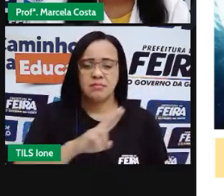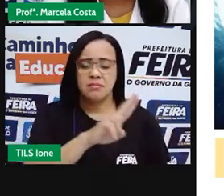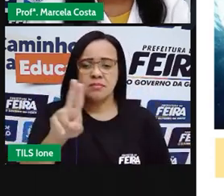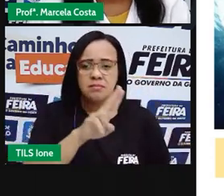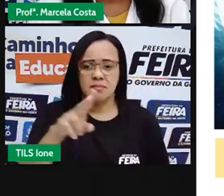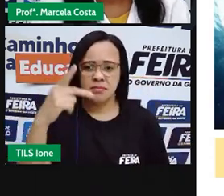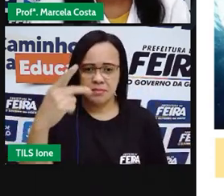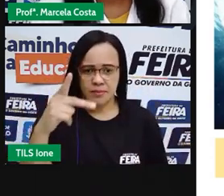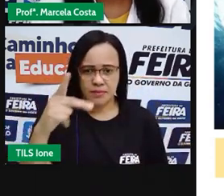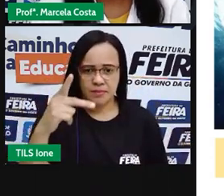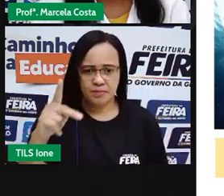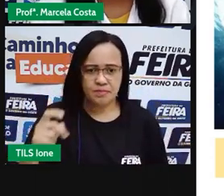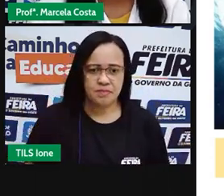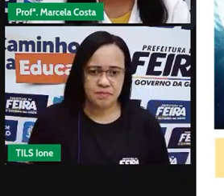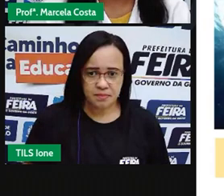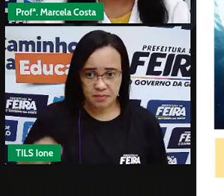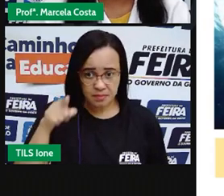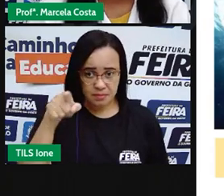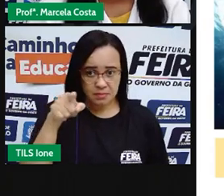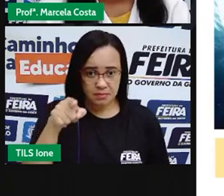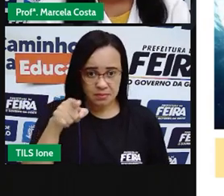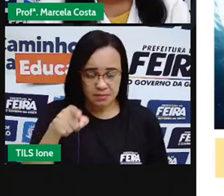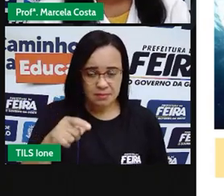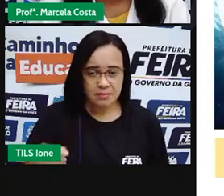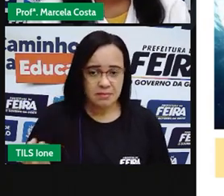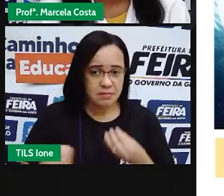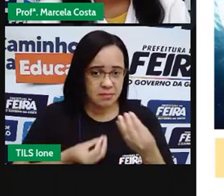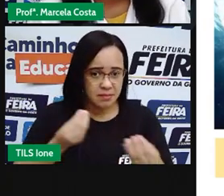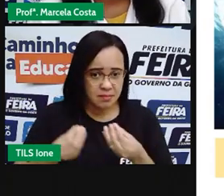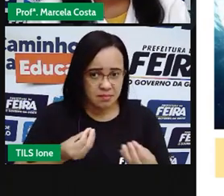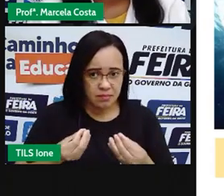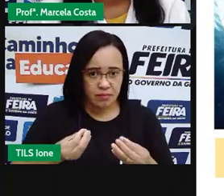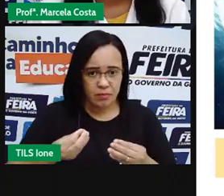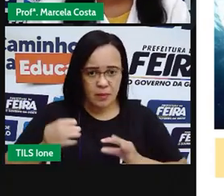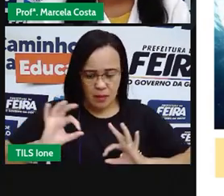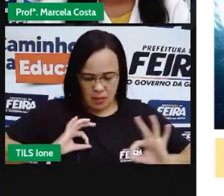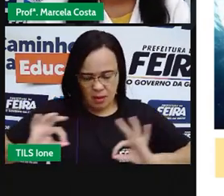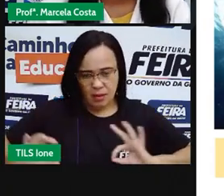vendo. Ela, unça.